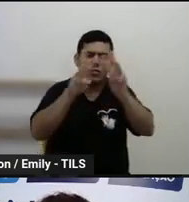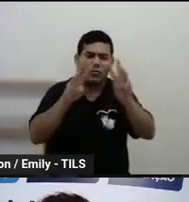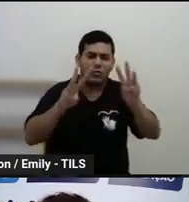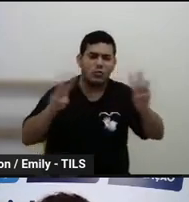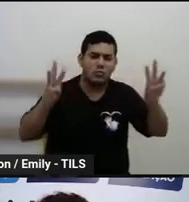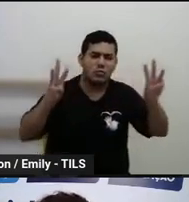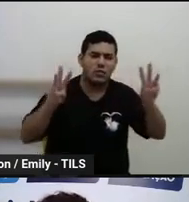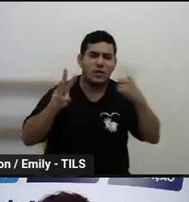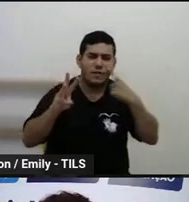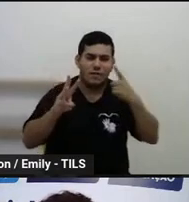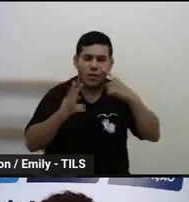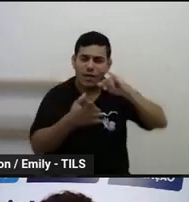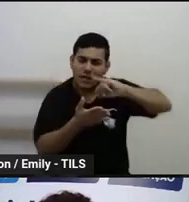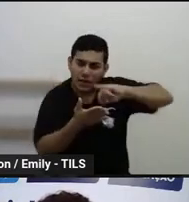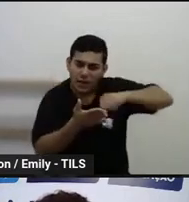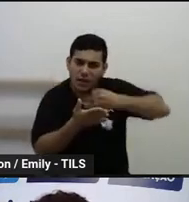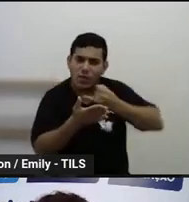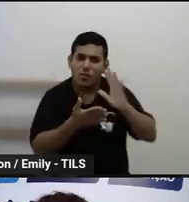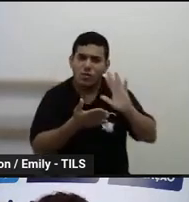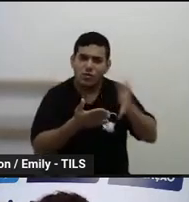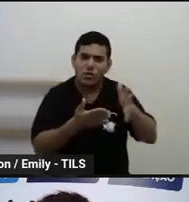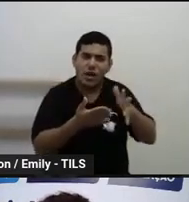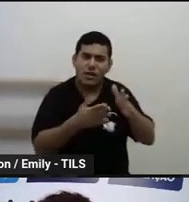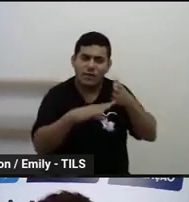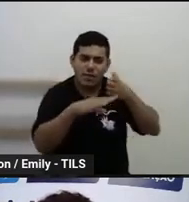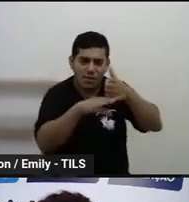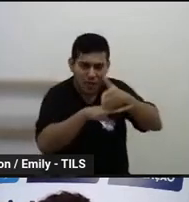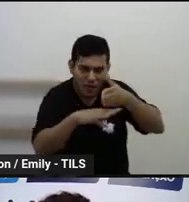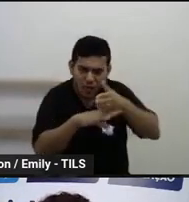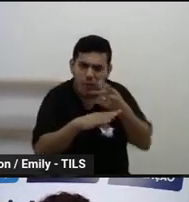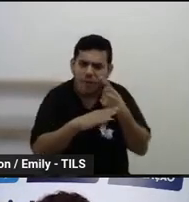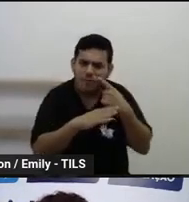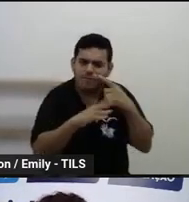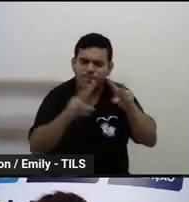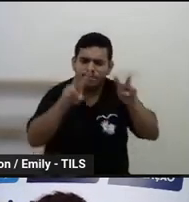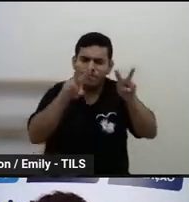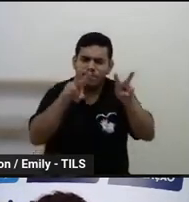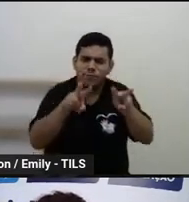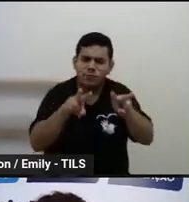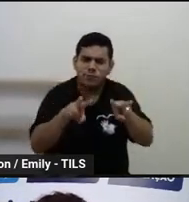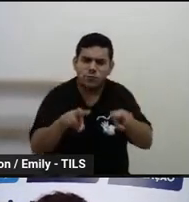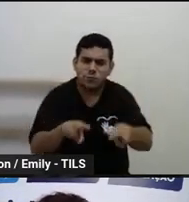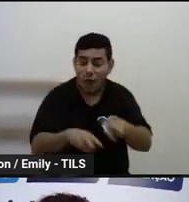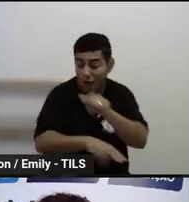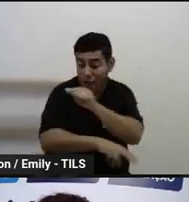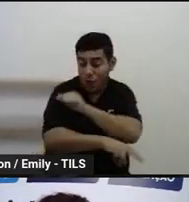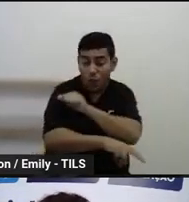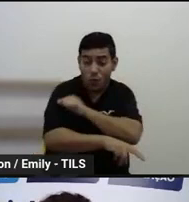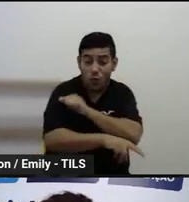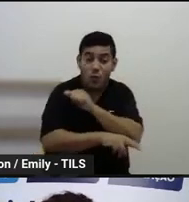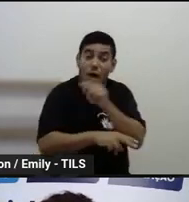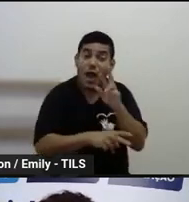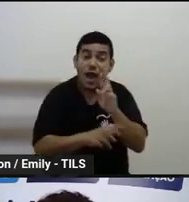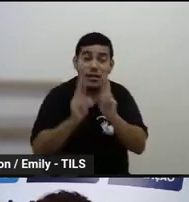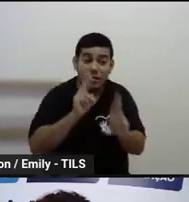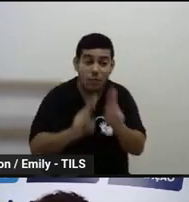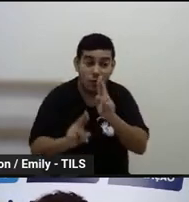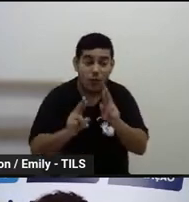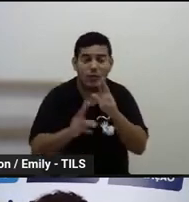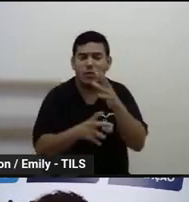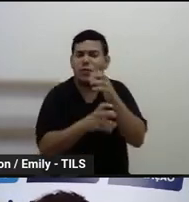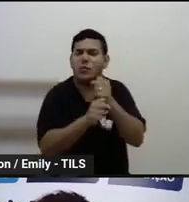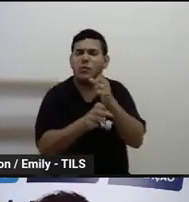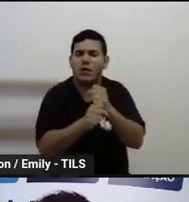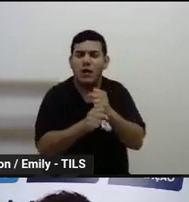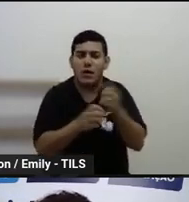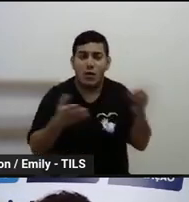feito suas inscrições e já tenham tido acesso aos resultados dos estudantes de suas escolas. Hoje, aqui,